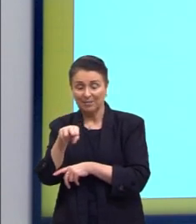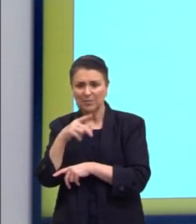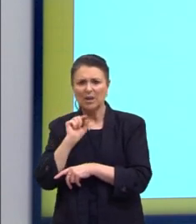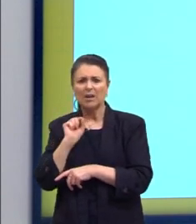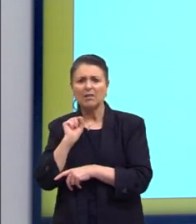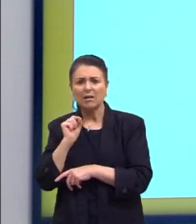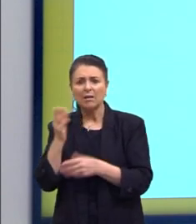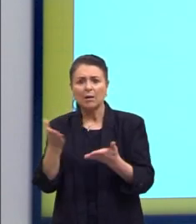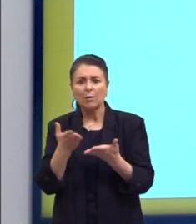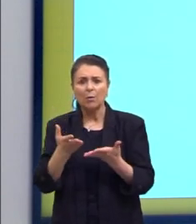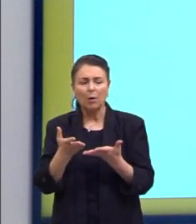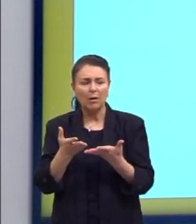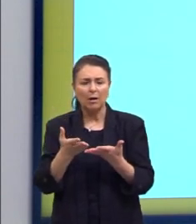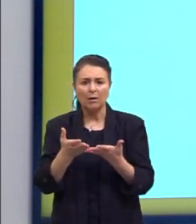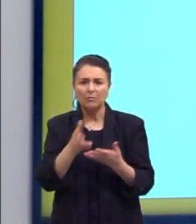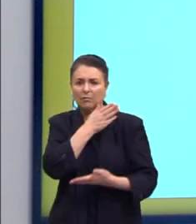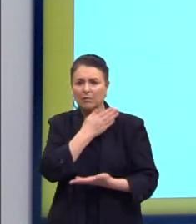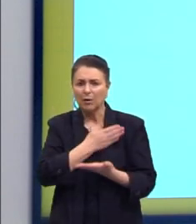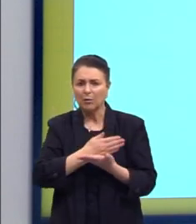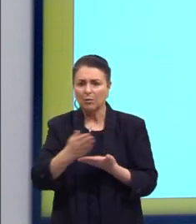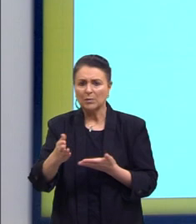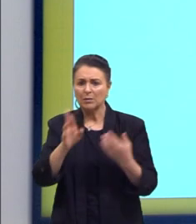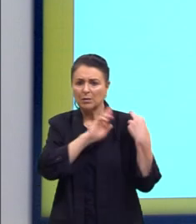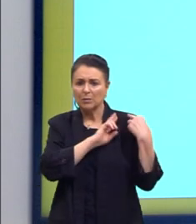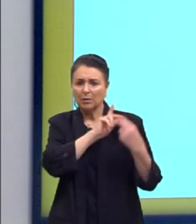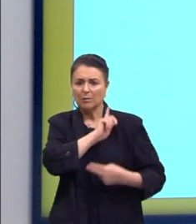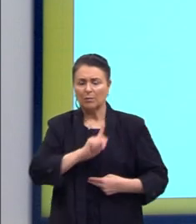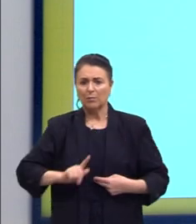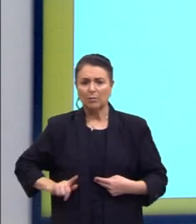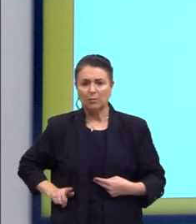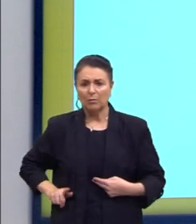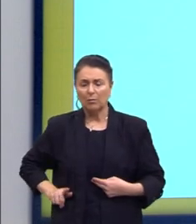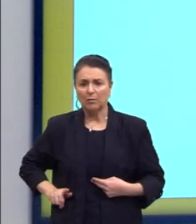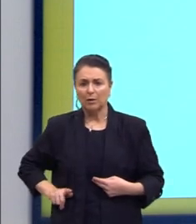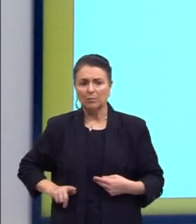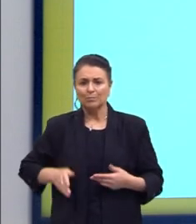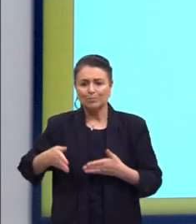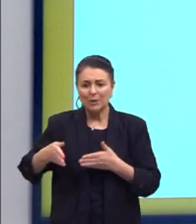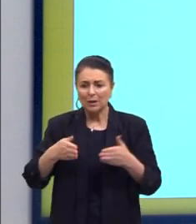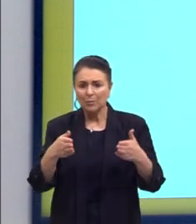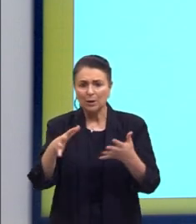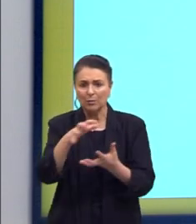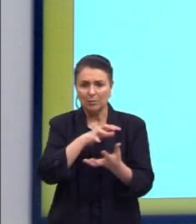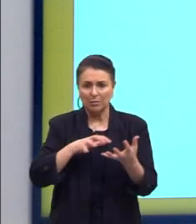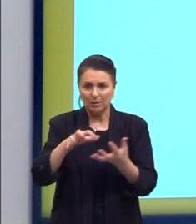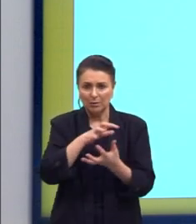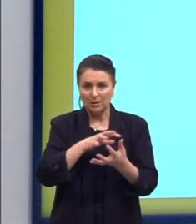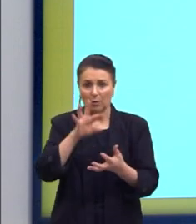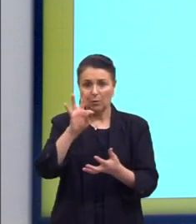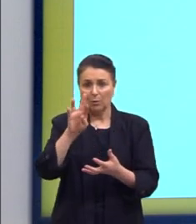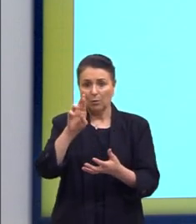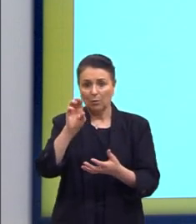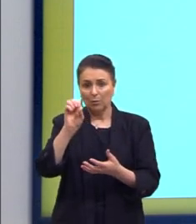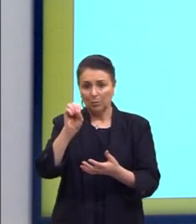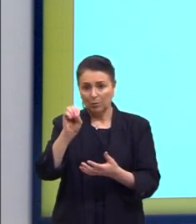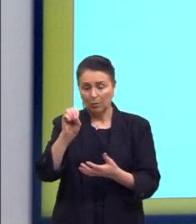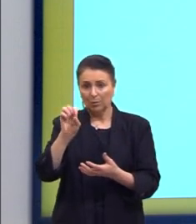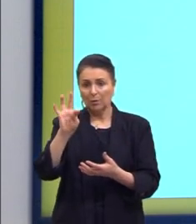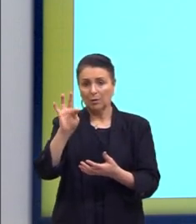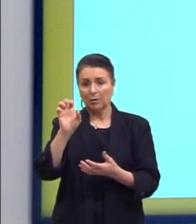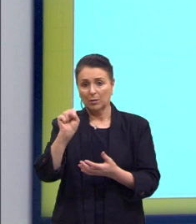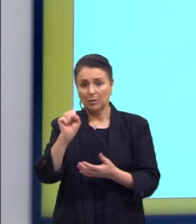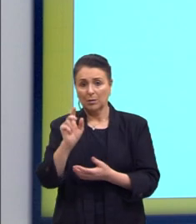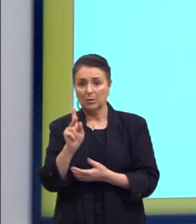Quem é que vai assumir a União Soviética? E também, que caminho ela vai tomar? Então, Trotsky achava que a